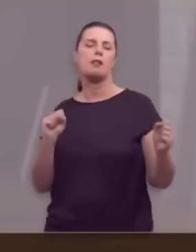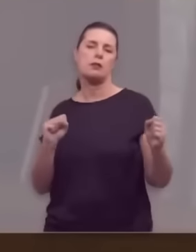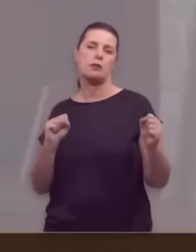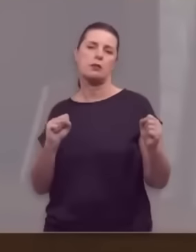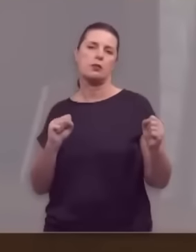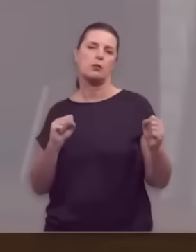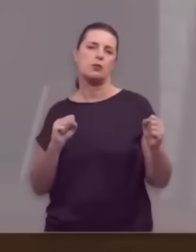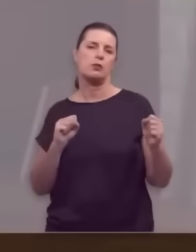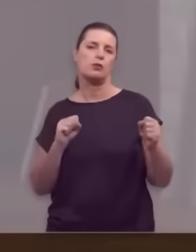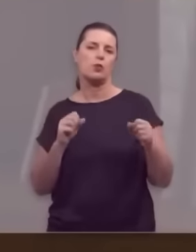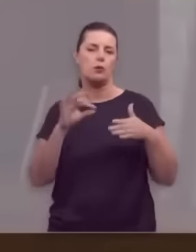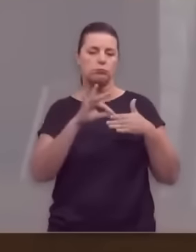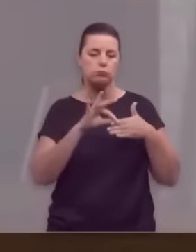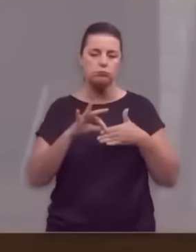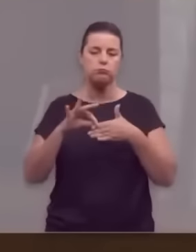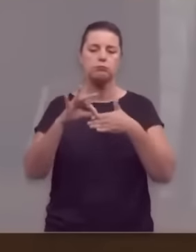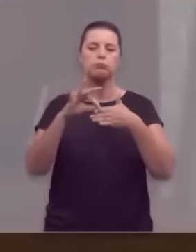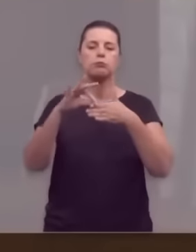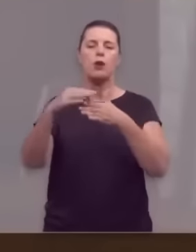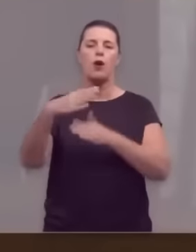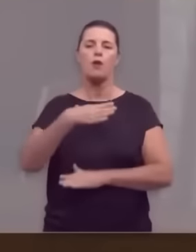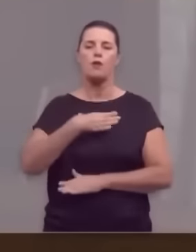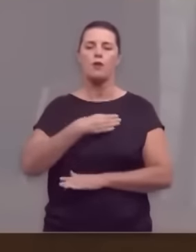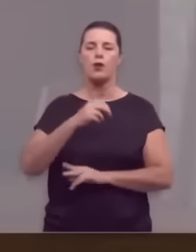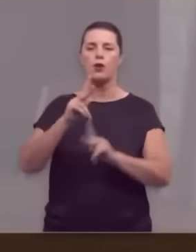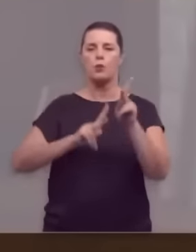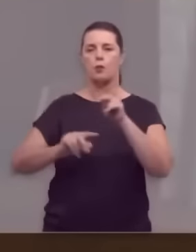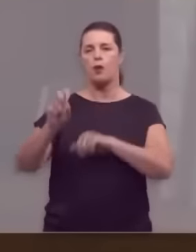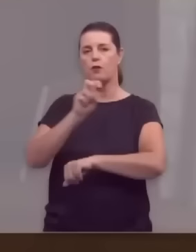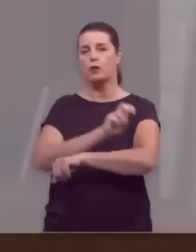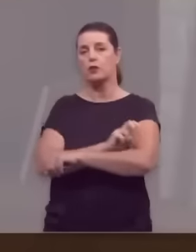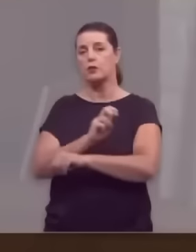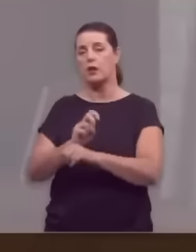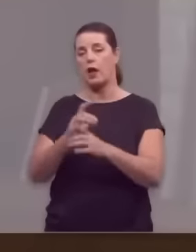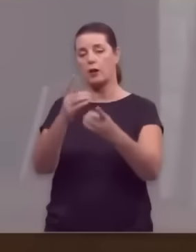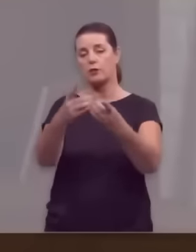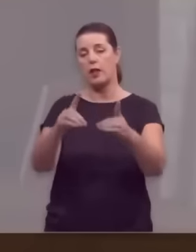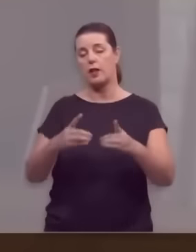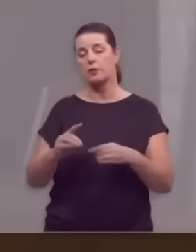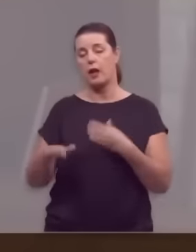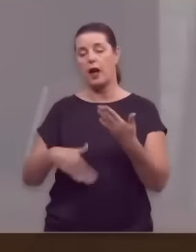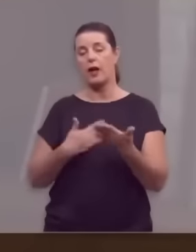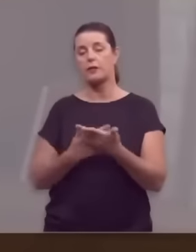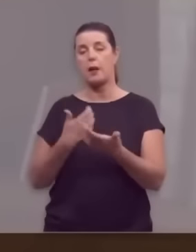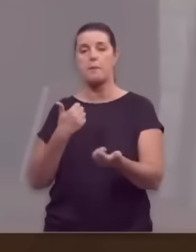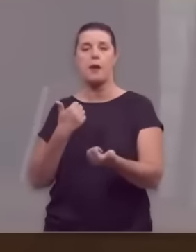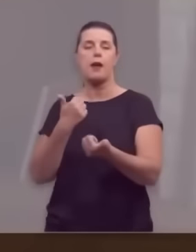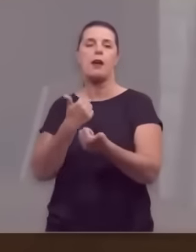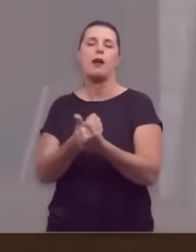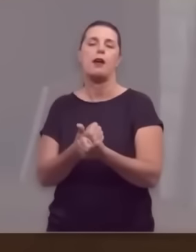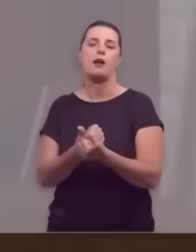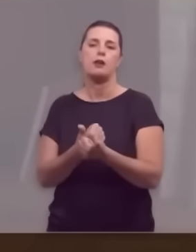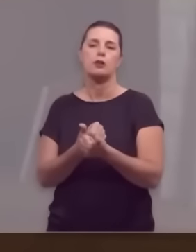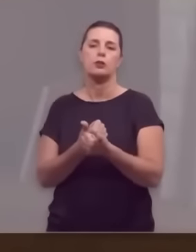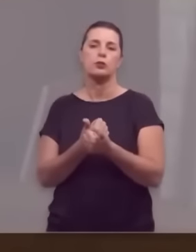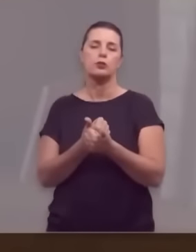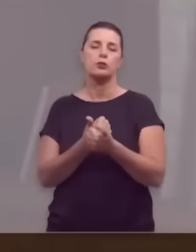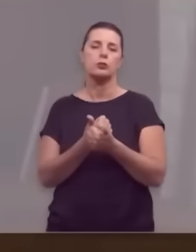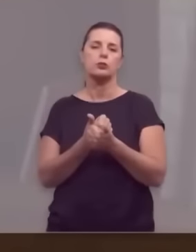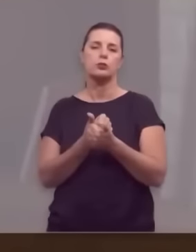e conduzindo os filhos de Israel pelo deserto até a porta de entrada